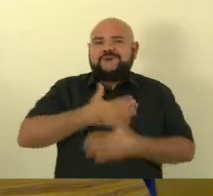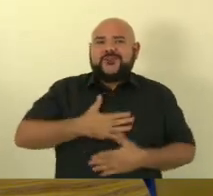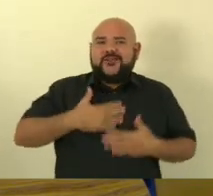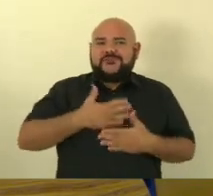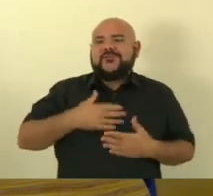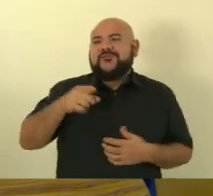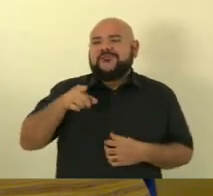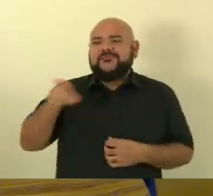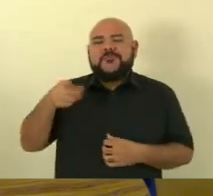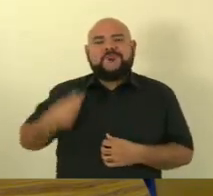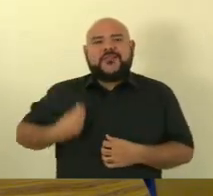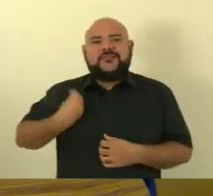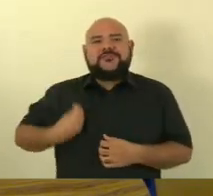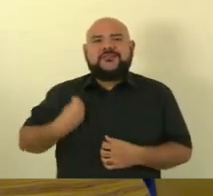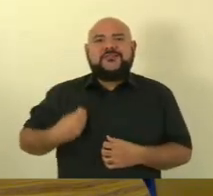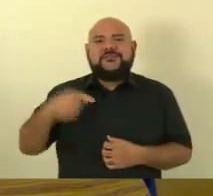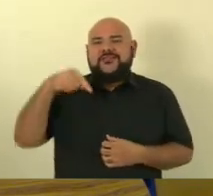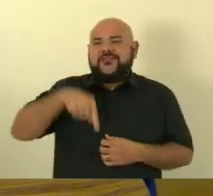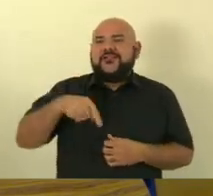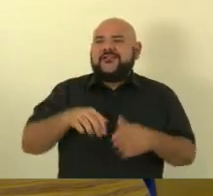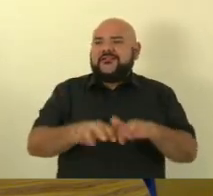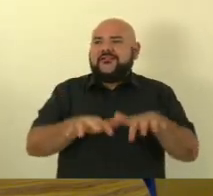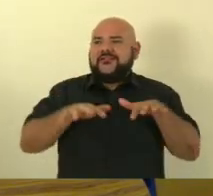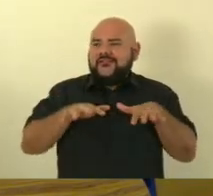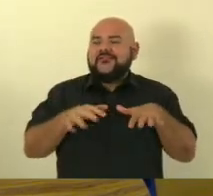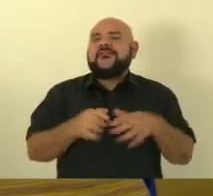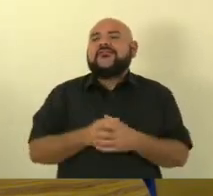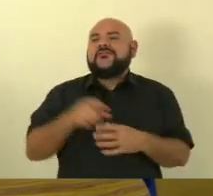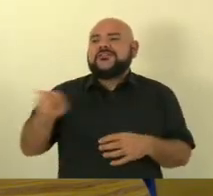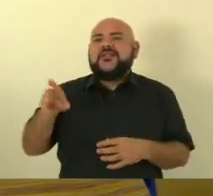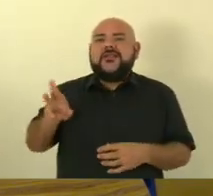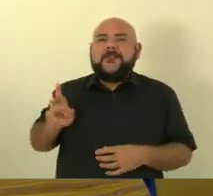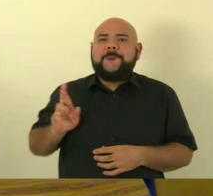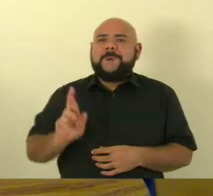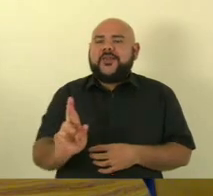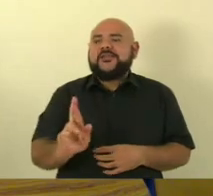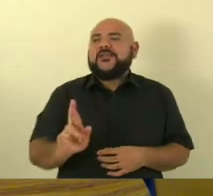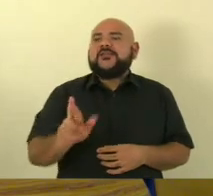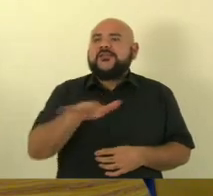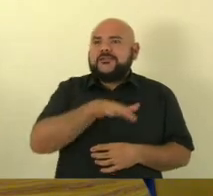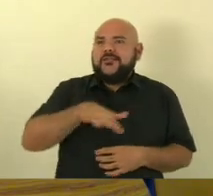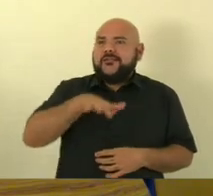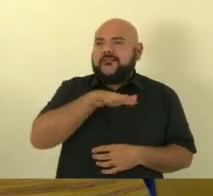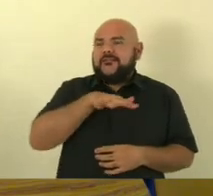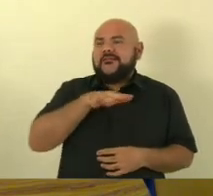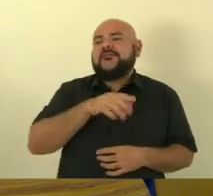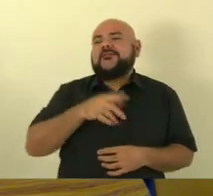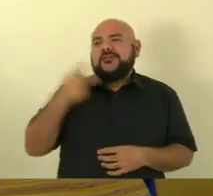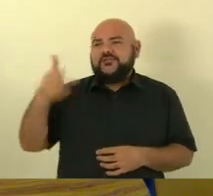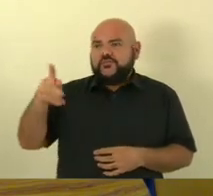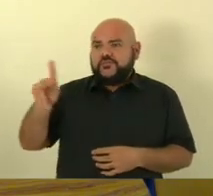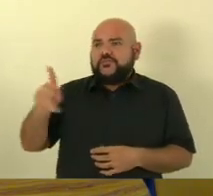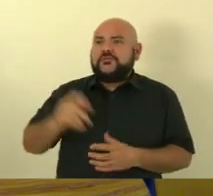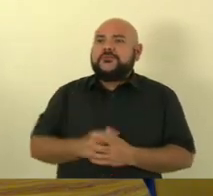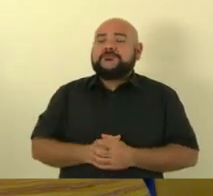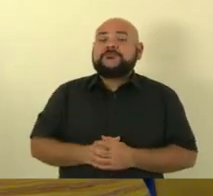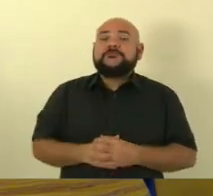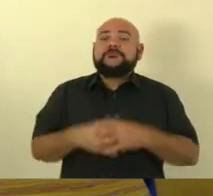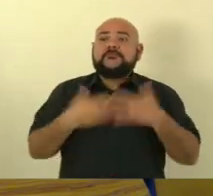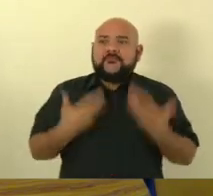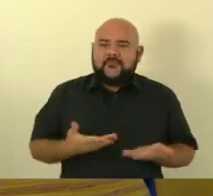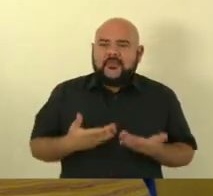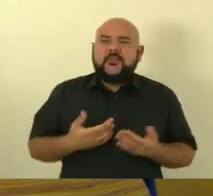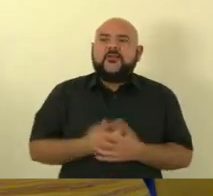nesse plenário aqui como representante da região da sua região realmente é um